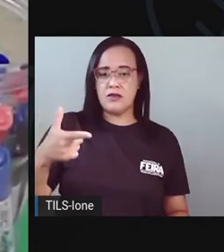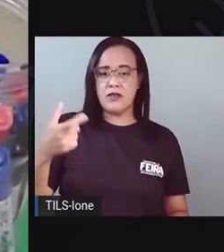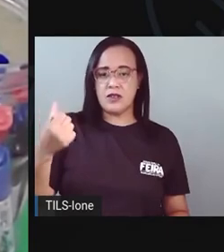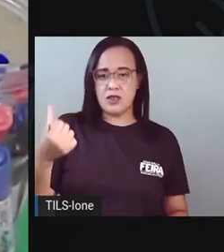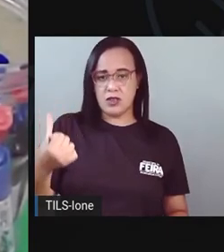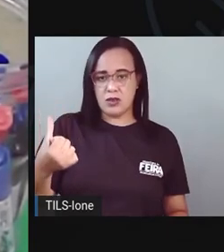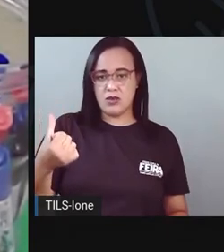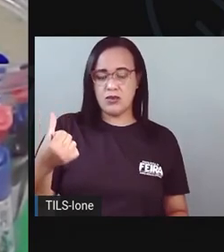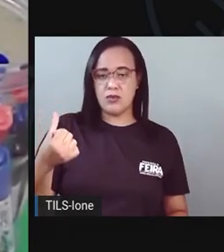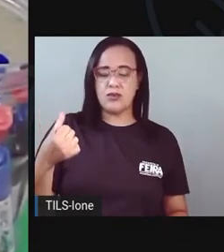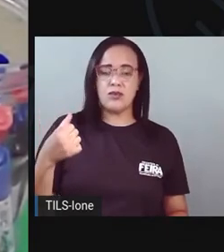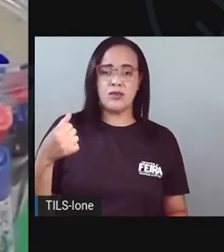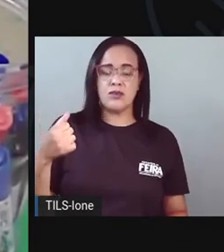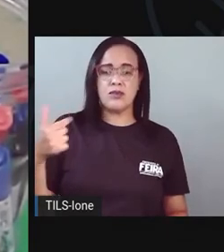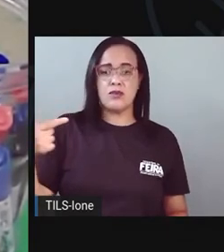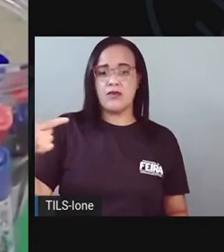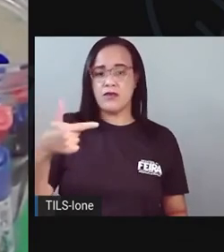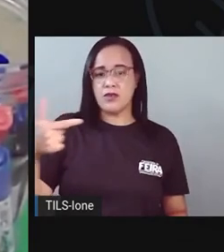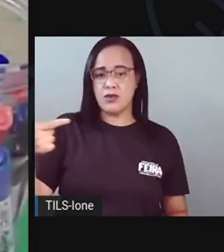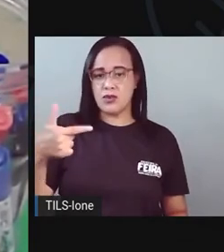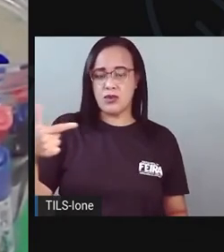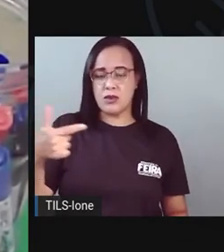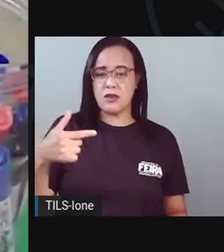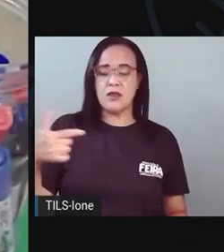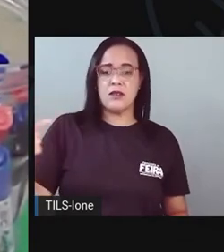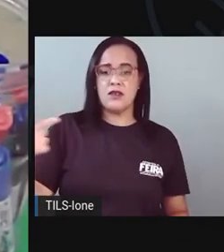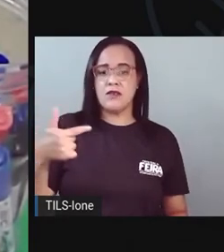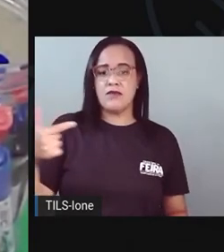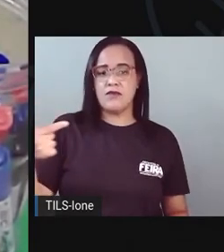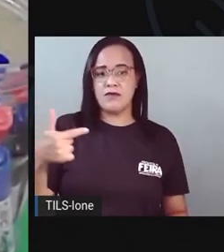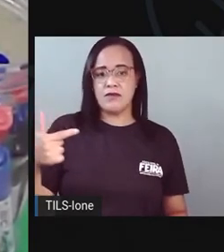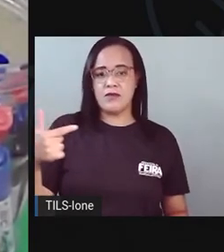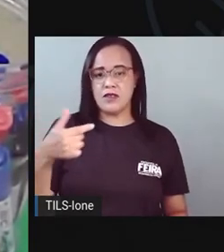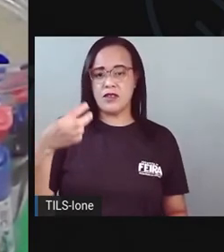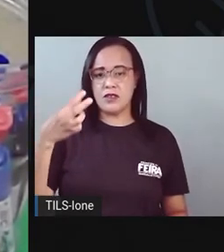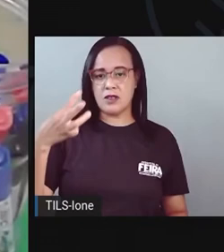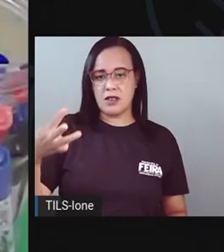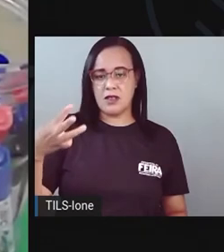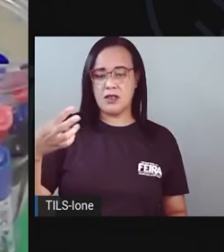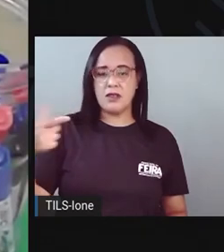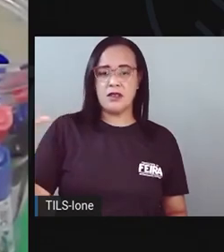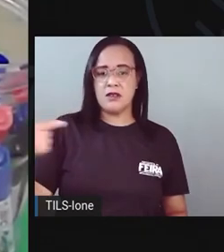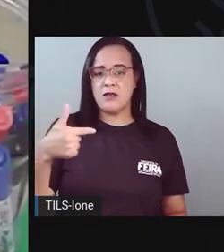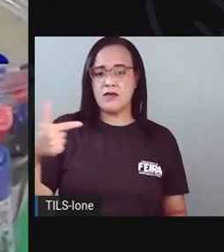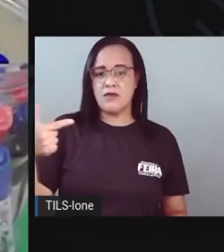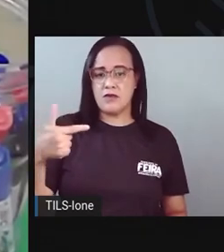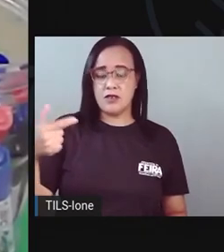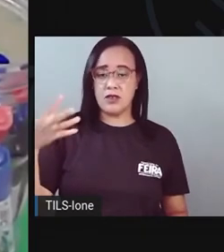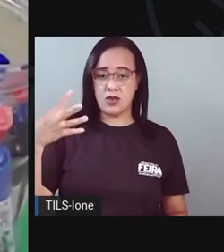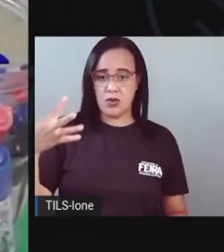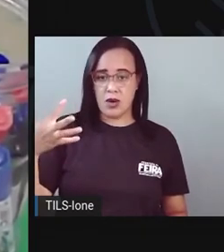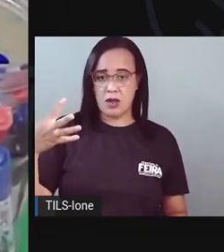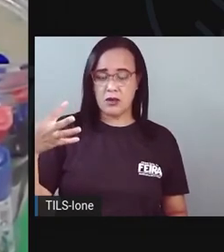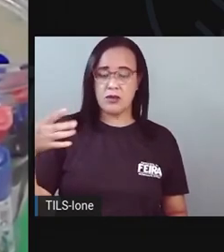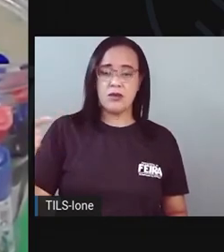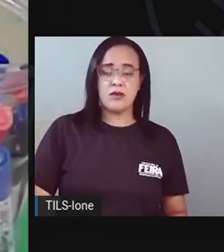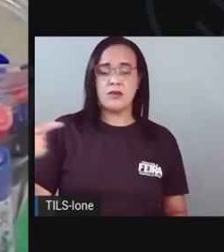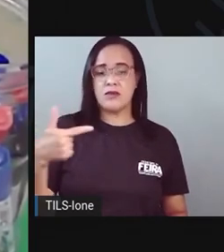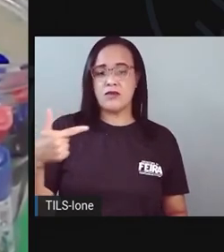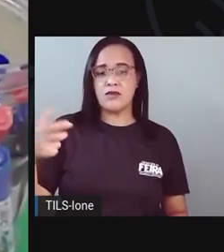Vinte e uma. Vinte e dois, ó. Vinte e três. Vinte e quatro.